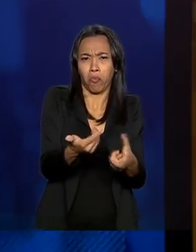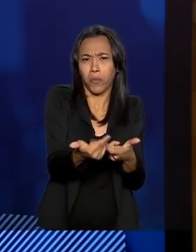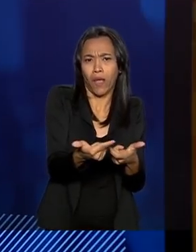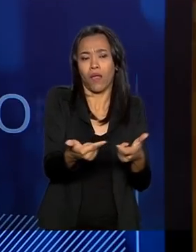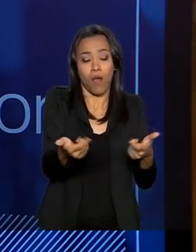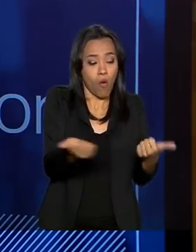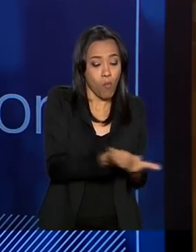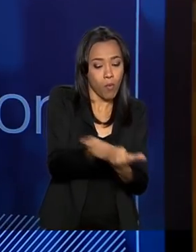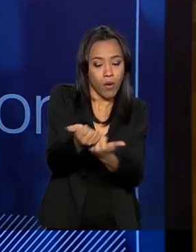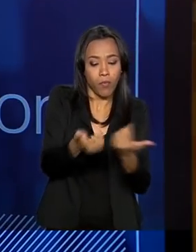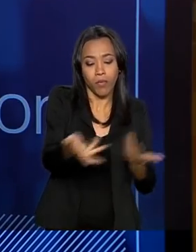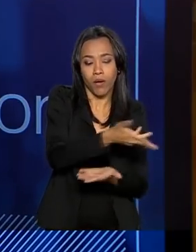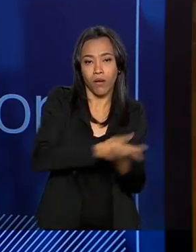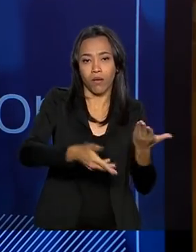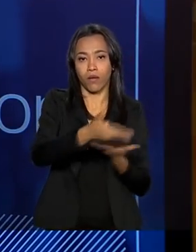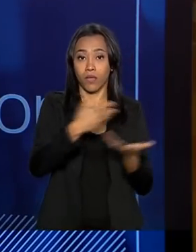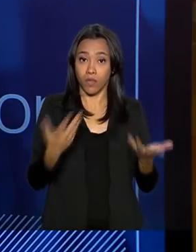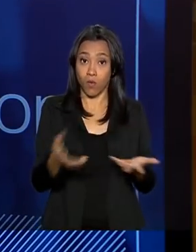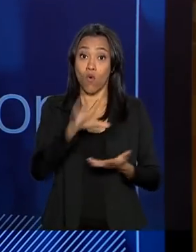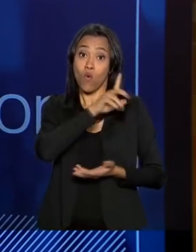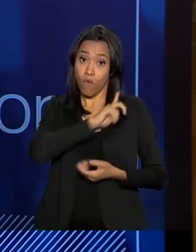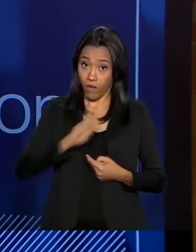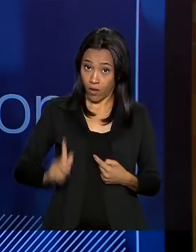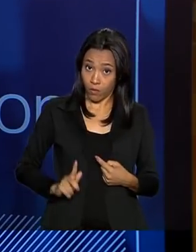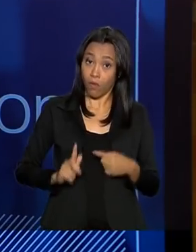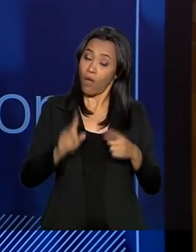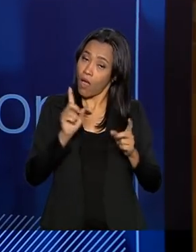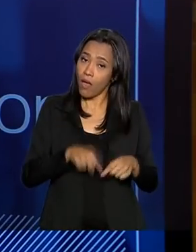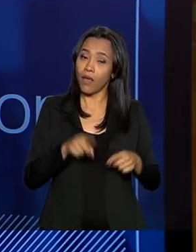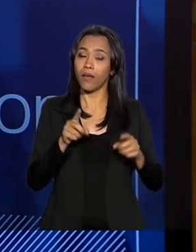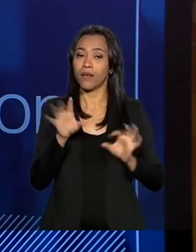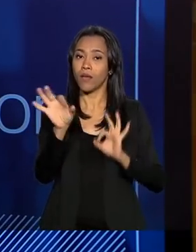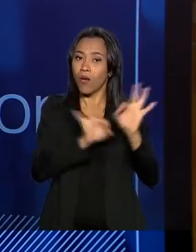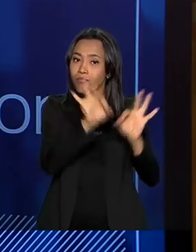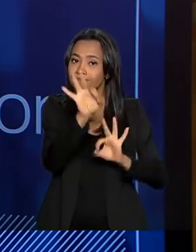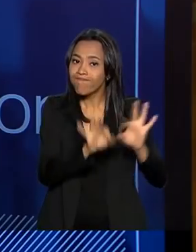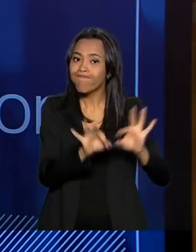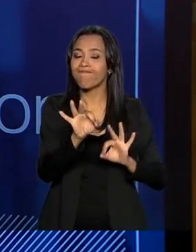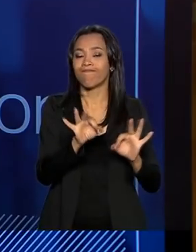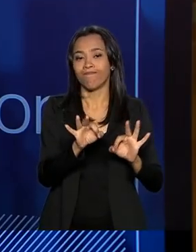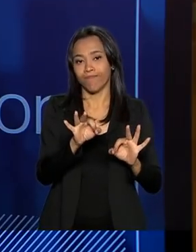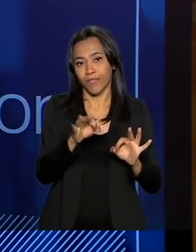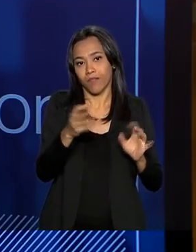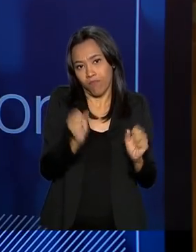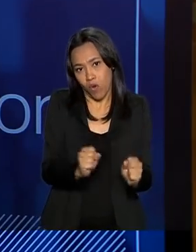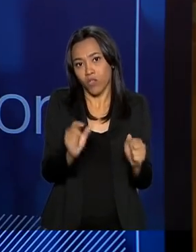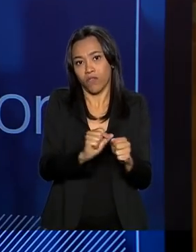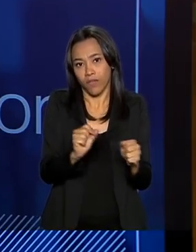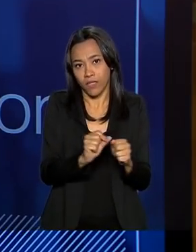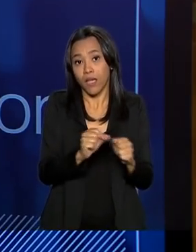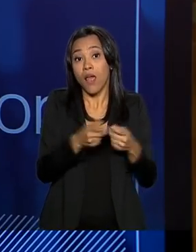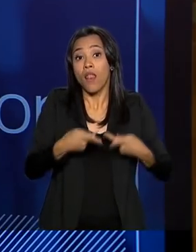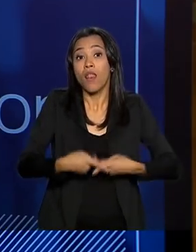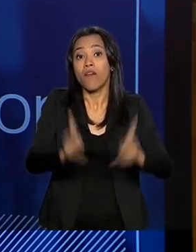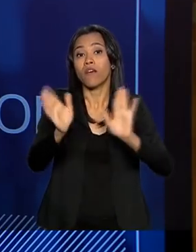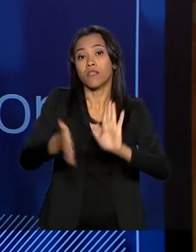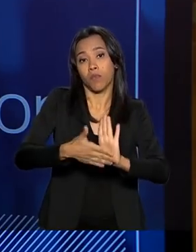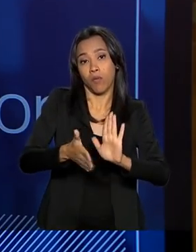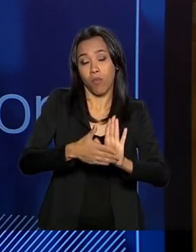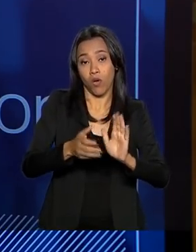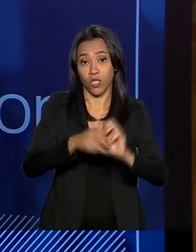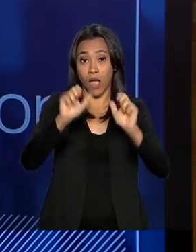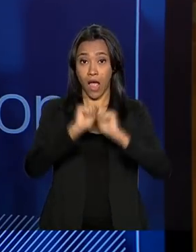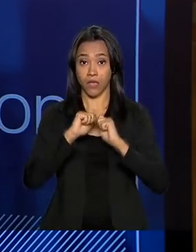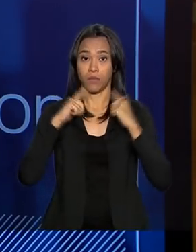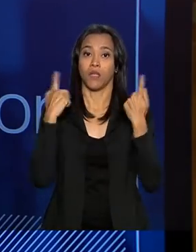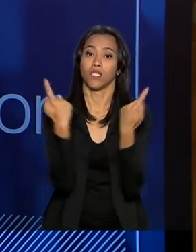que os governadores detêm essa prerrogativa de levar às respectivas assembleias a proposição de